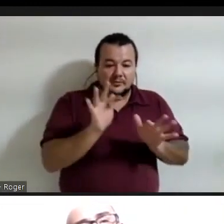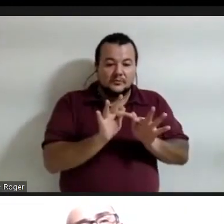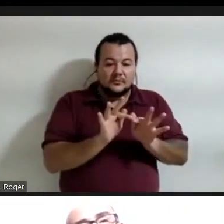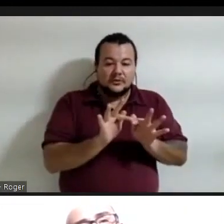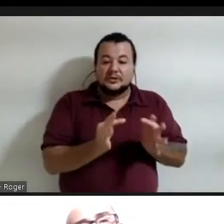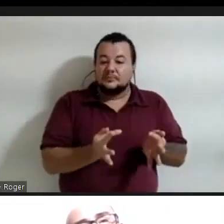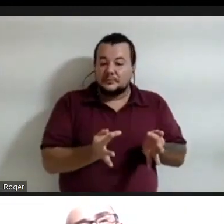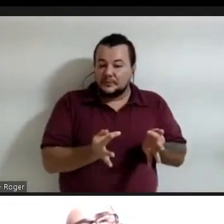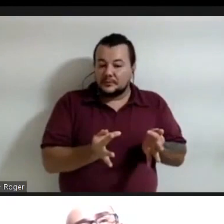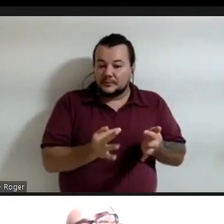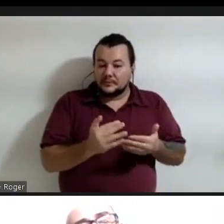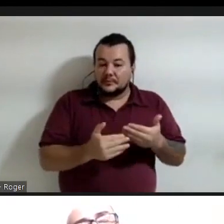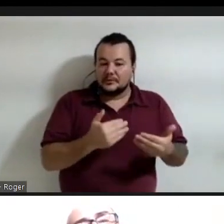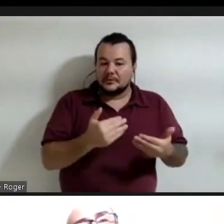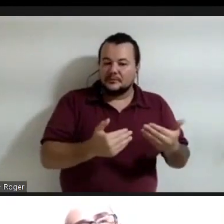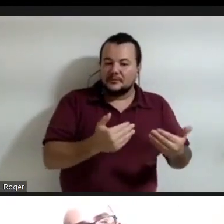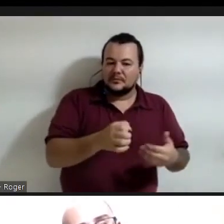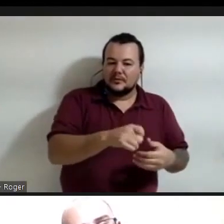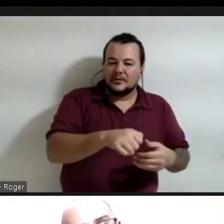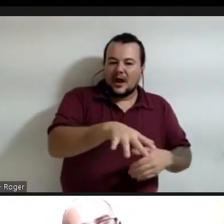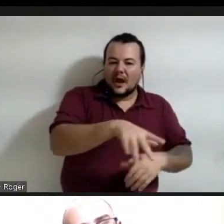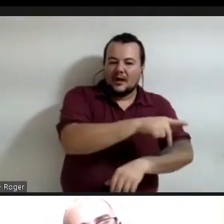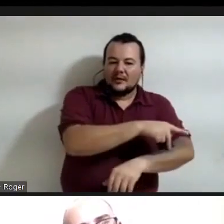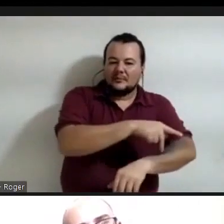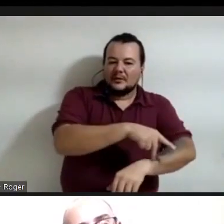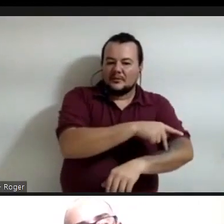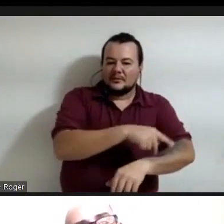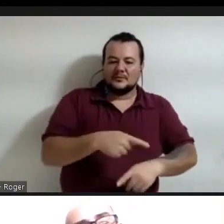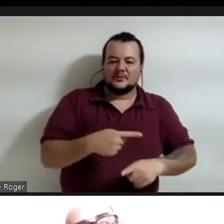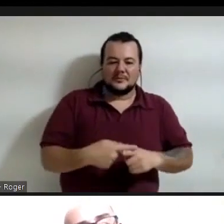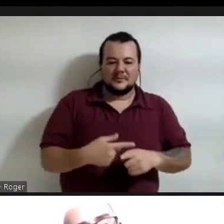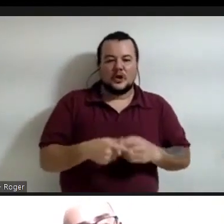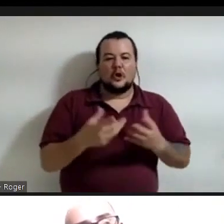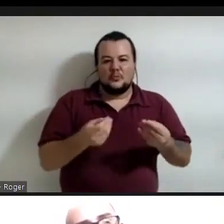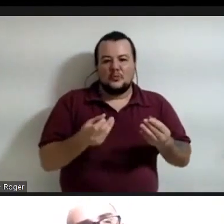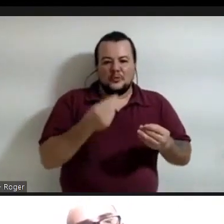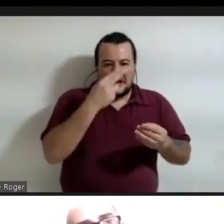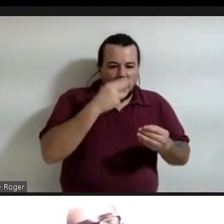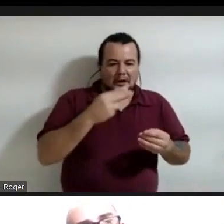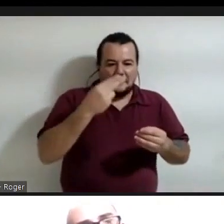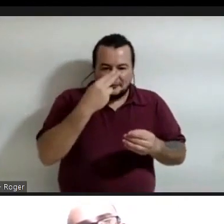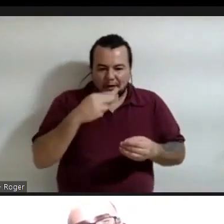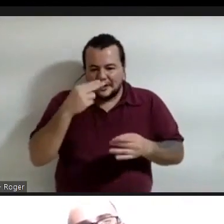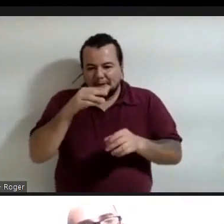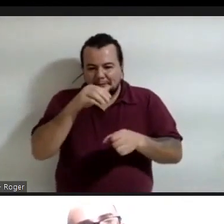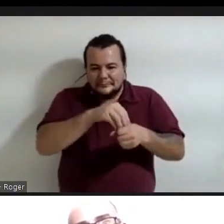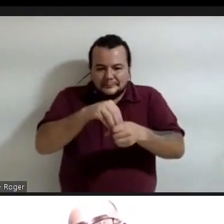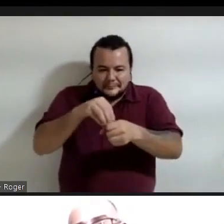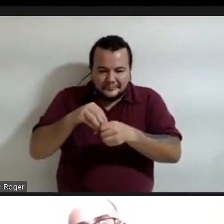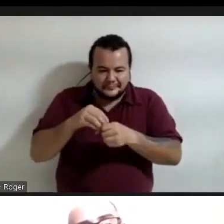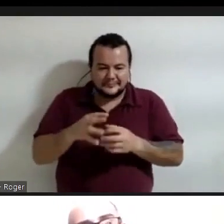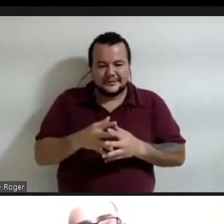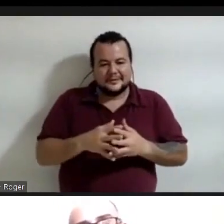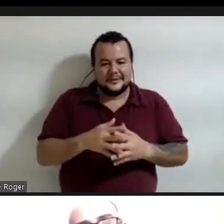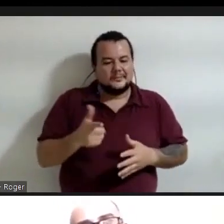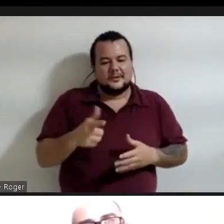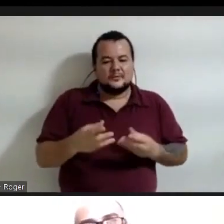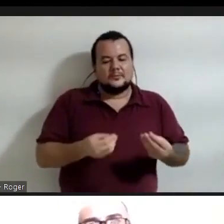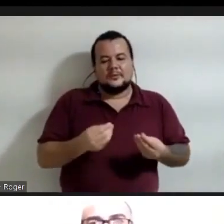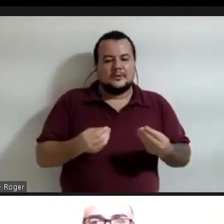termos pedagógicos, porque também com tanto elefante dentro da sala era impossível alguém aprender alguma coisa.